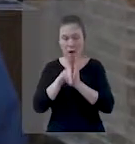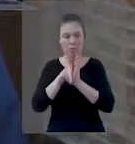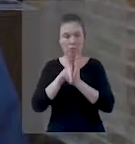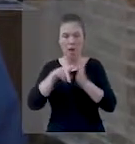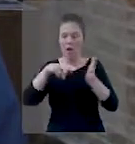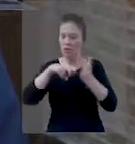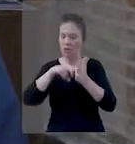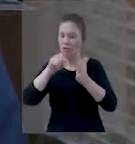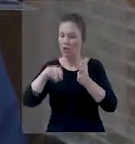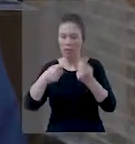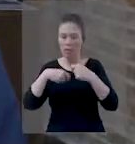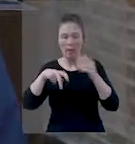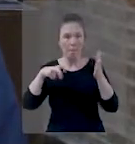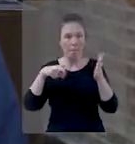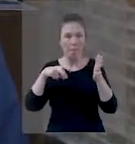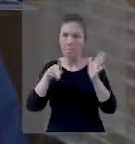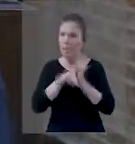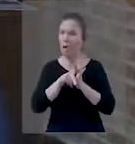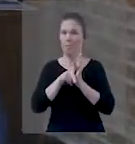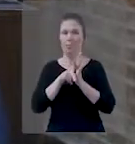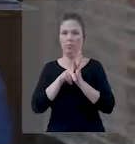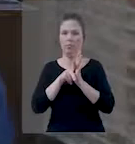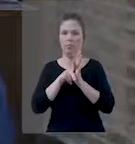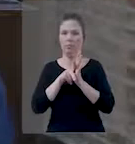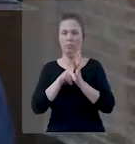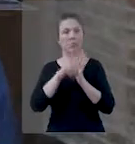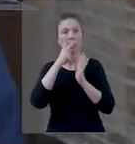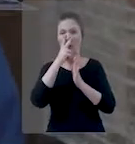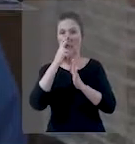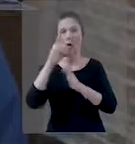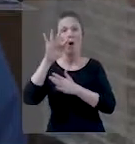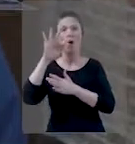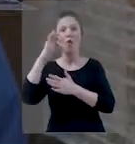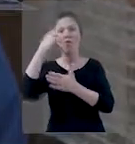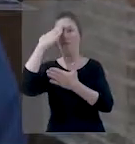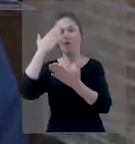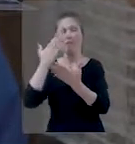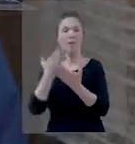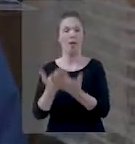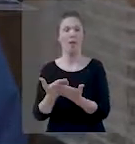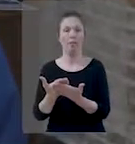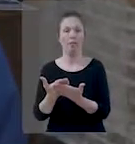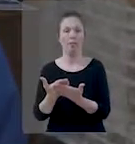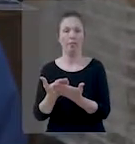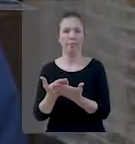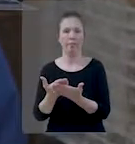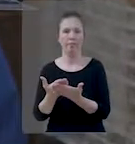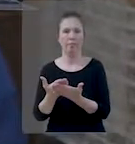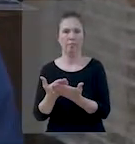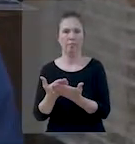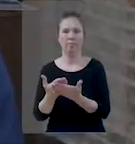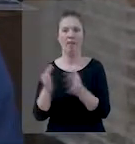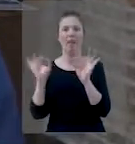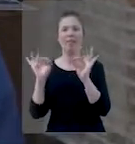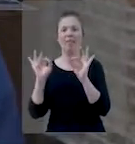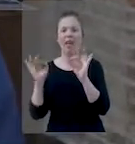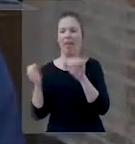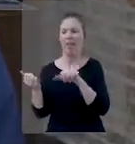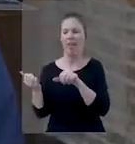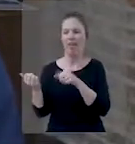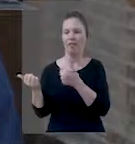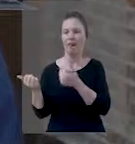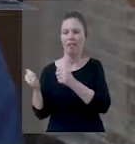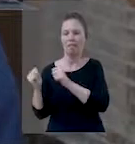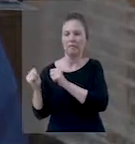e a punição é pessoal. Como também a fé salvadora. A fé salvadora, ninguém vai na